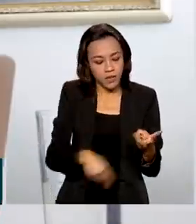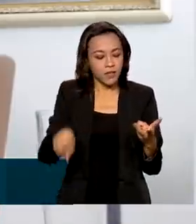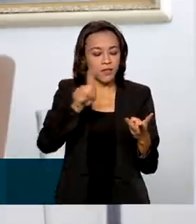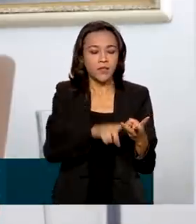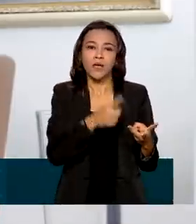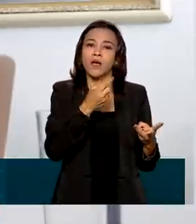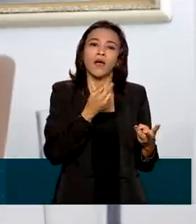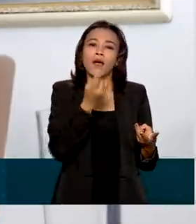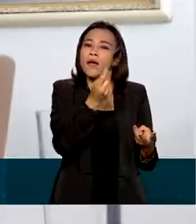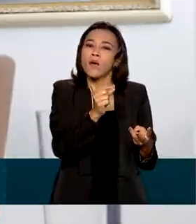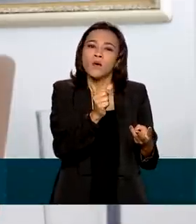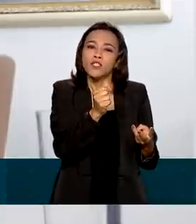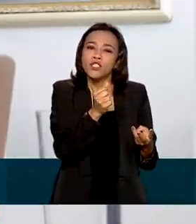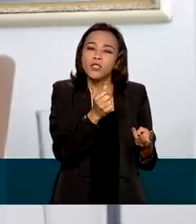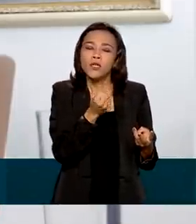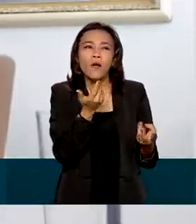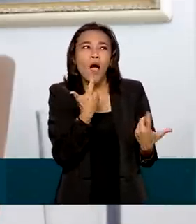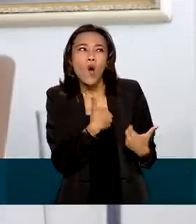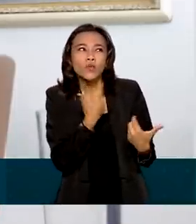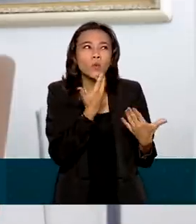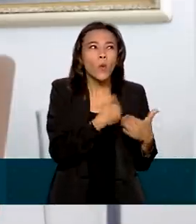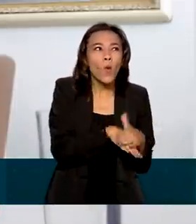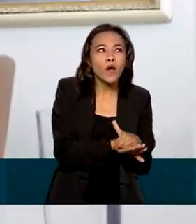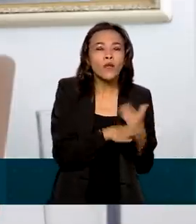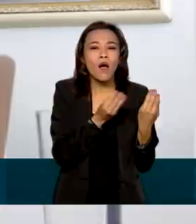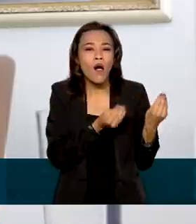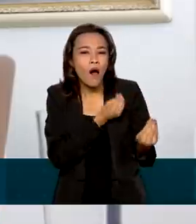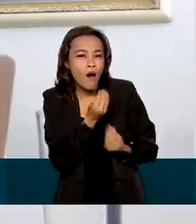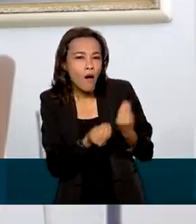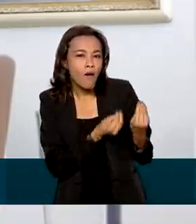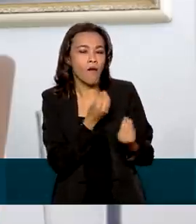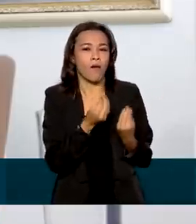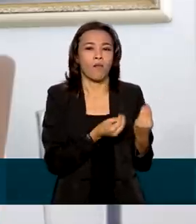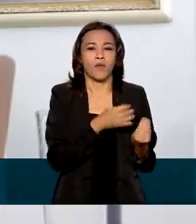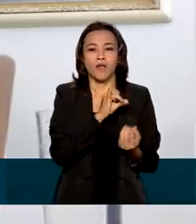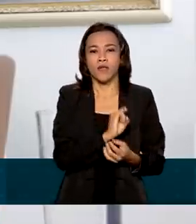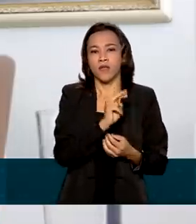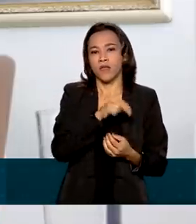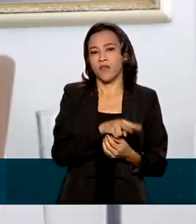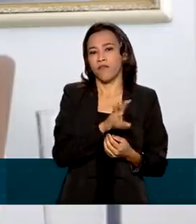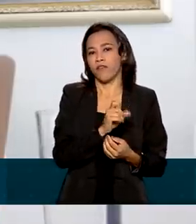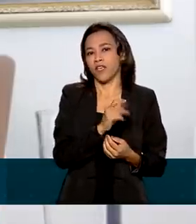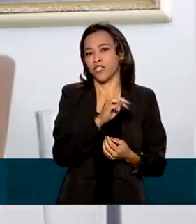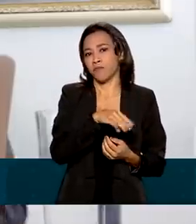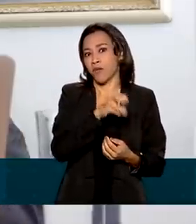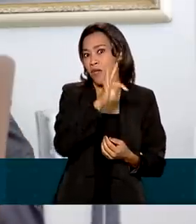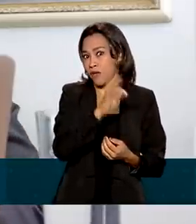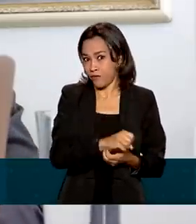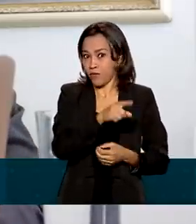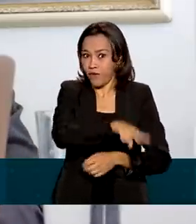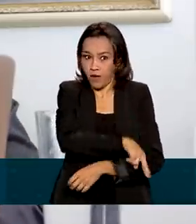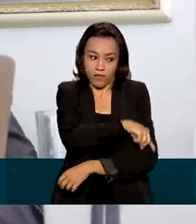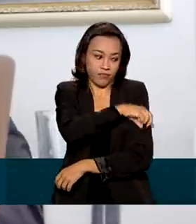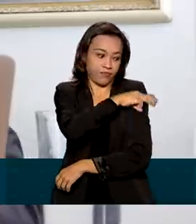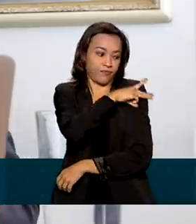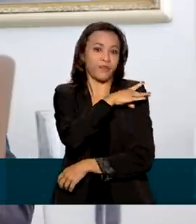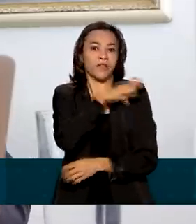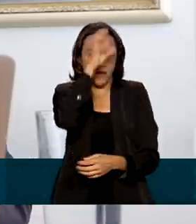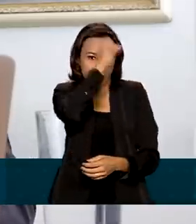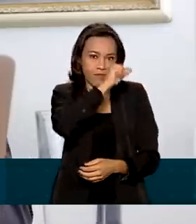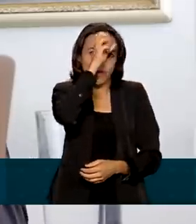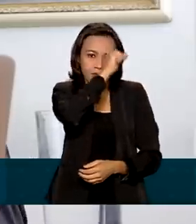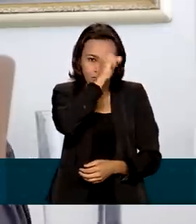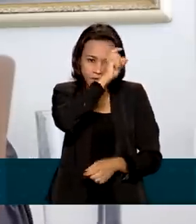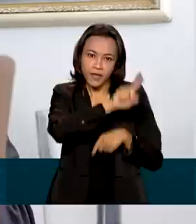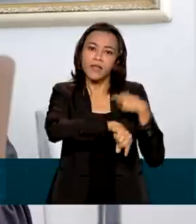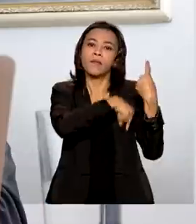Essa formação, inicialmente, ela vem atender os anos finais do ensino fundamental, mas ela se expande para